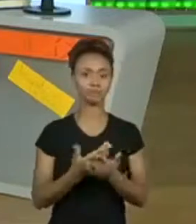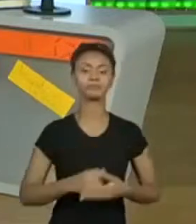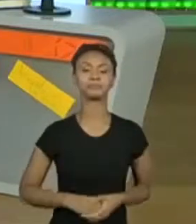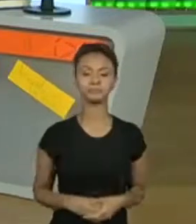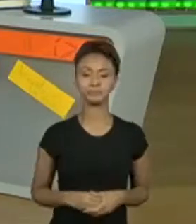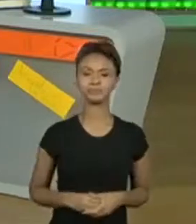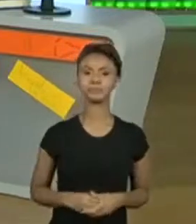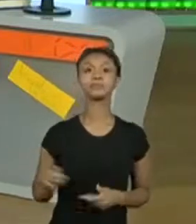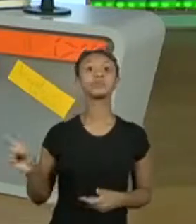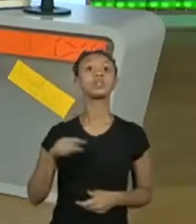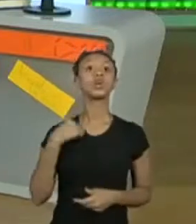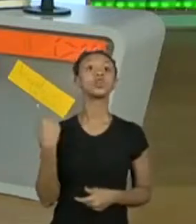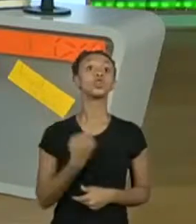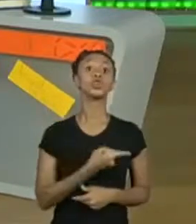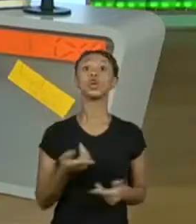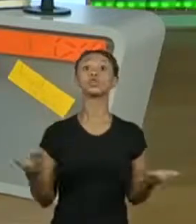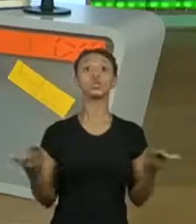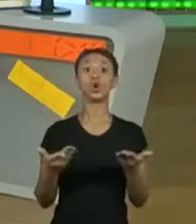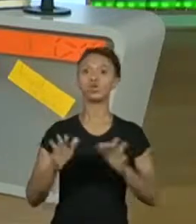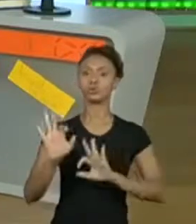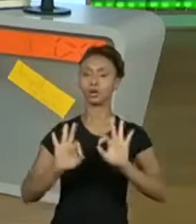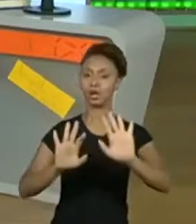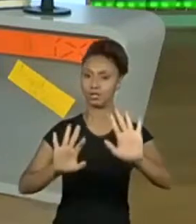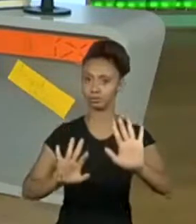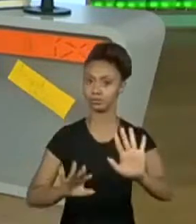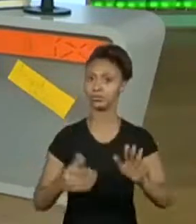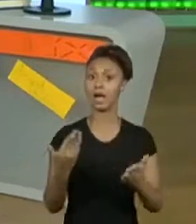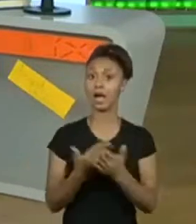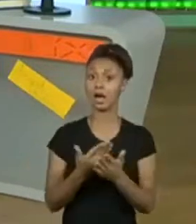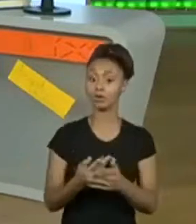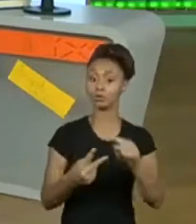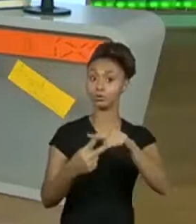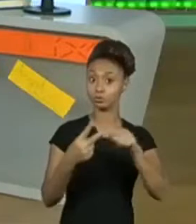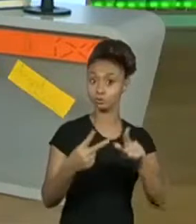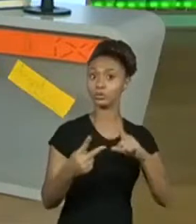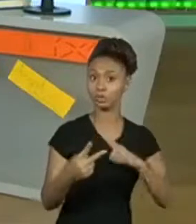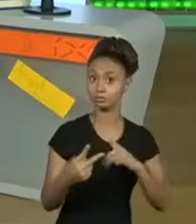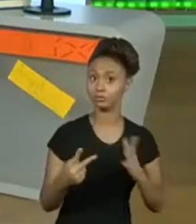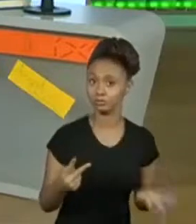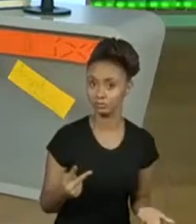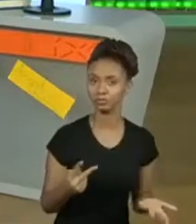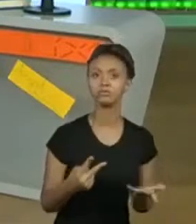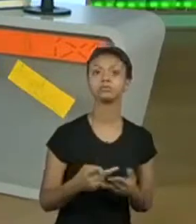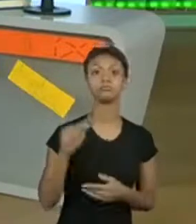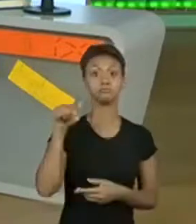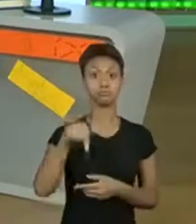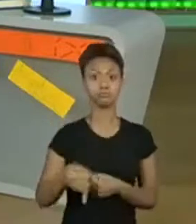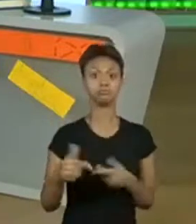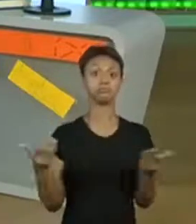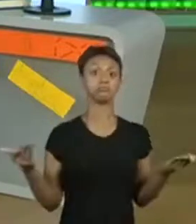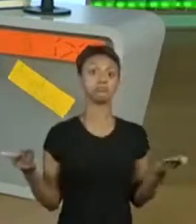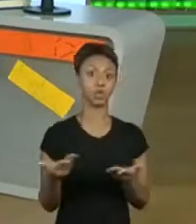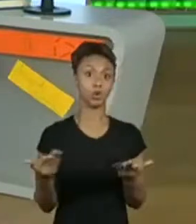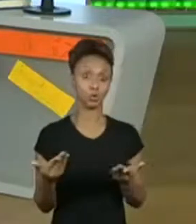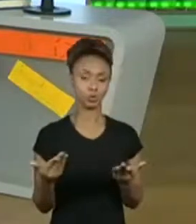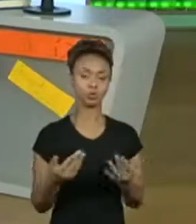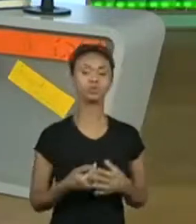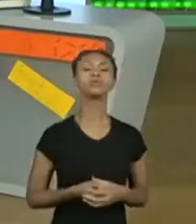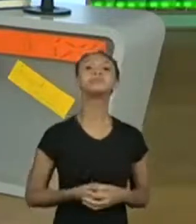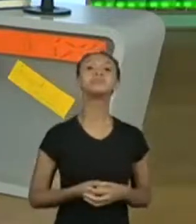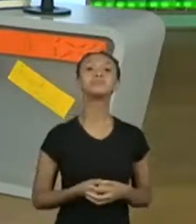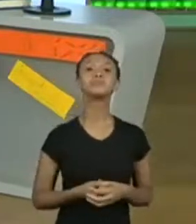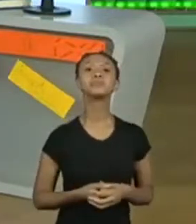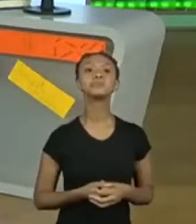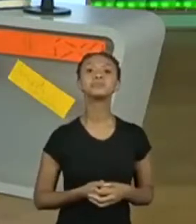Como nós dividiremos, lembrando, são duas aulas. Então, neste primeiro momento, nós